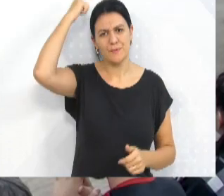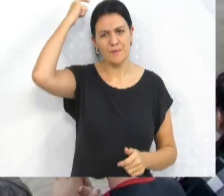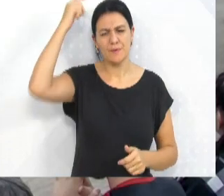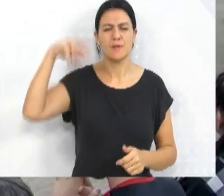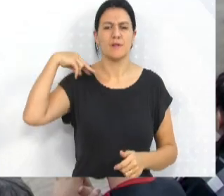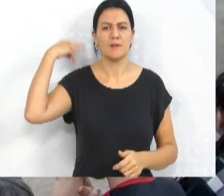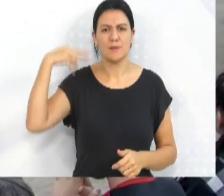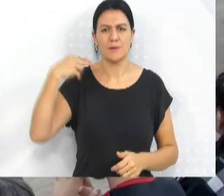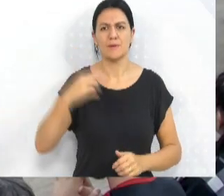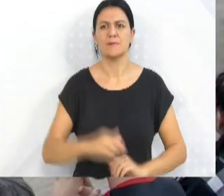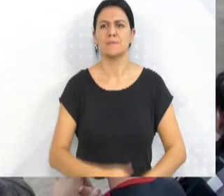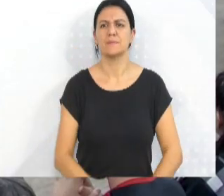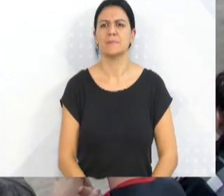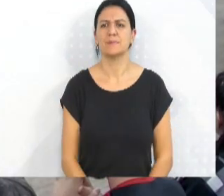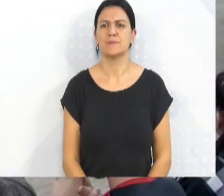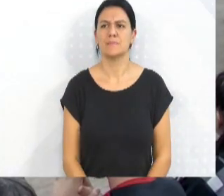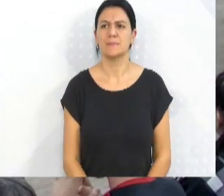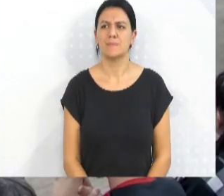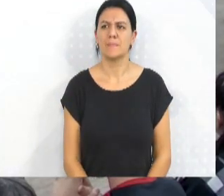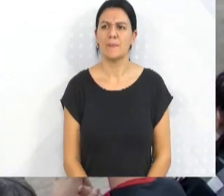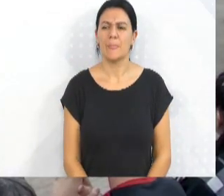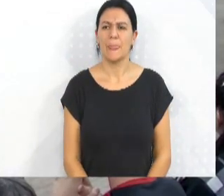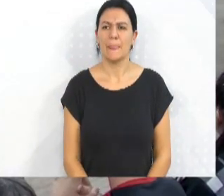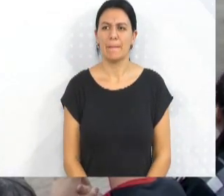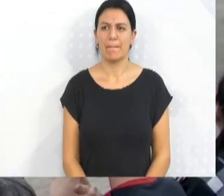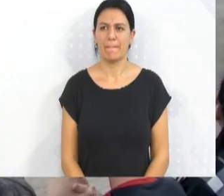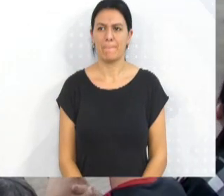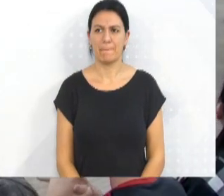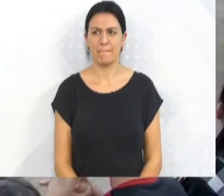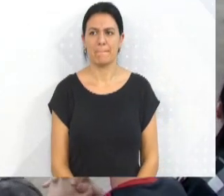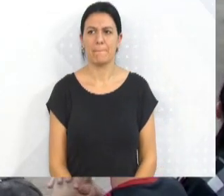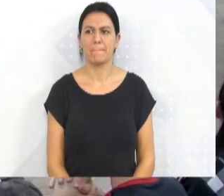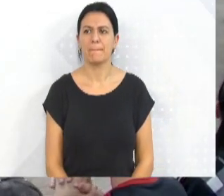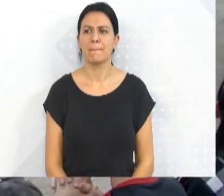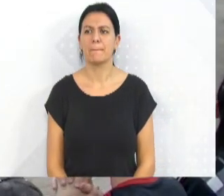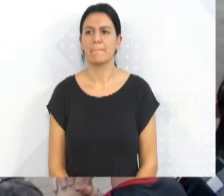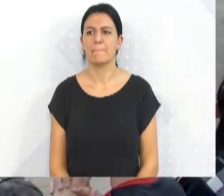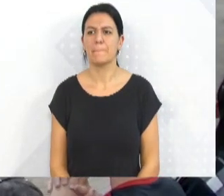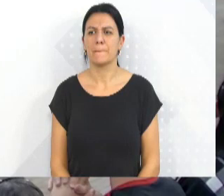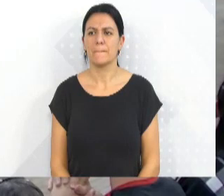do vereador Adriano Pereira. A